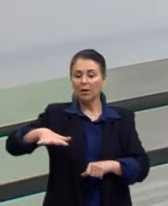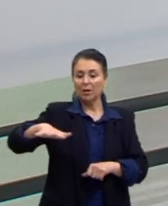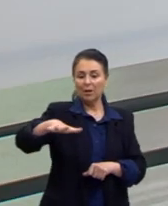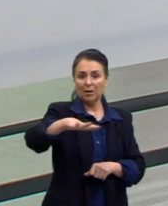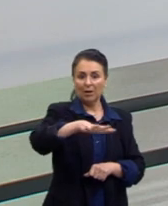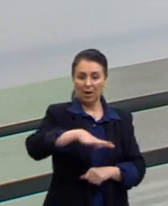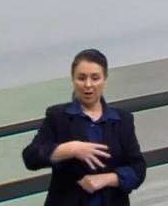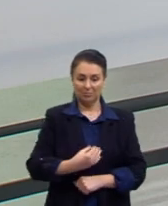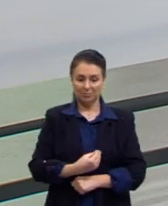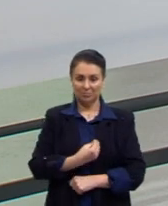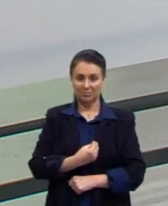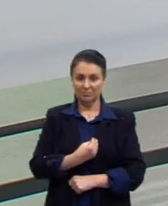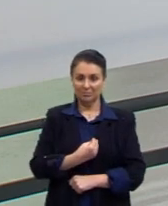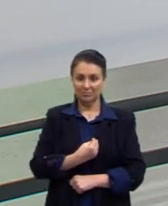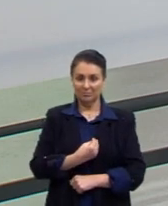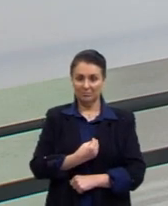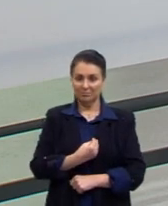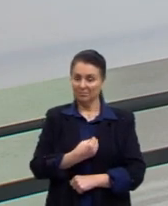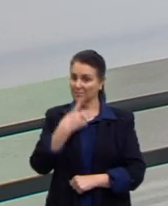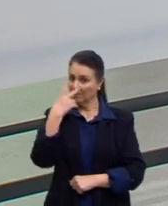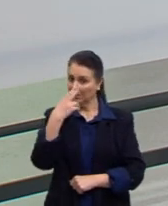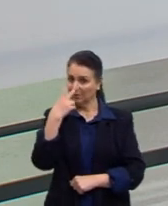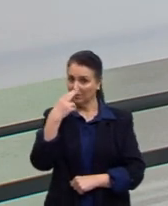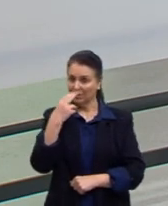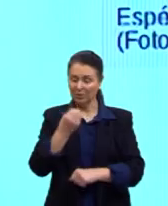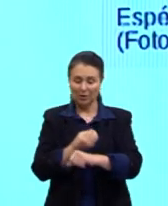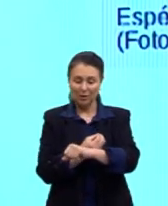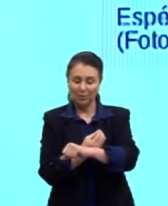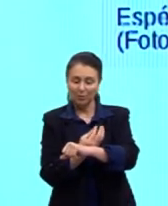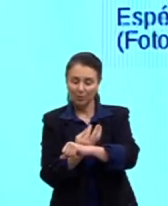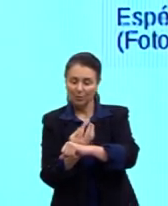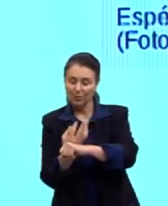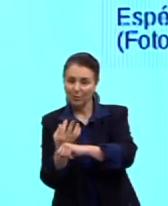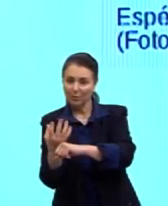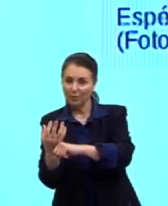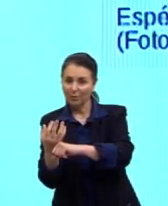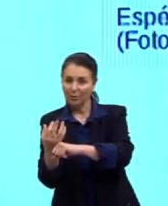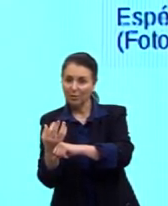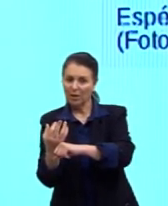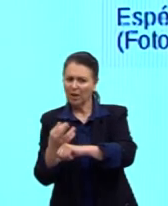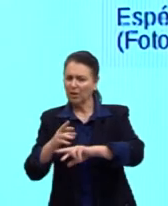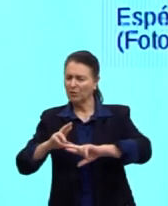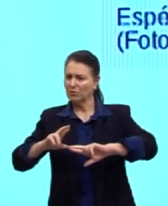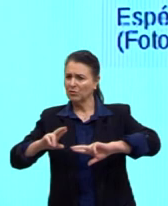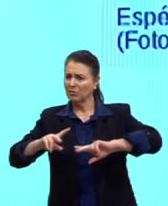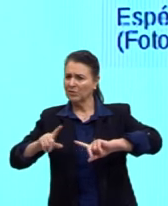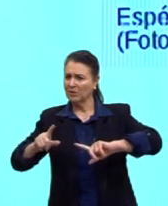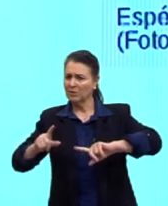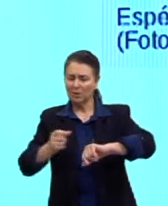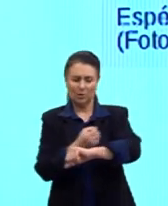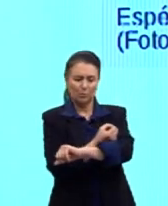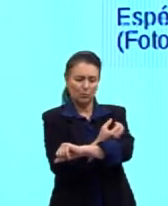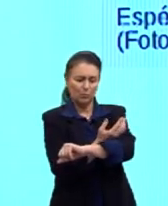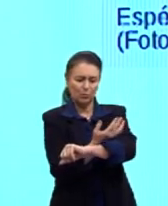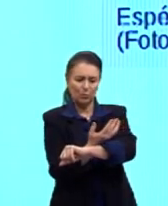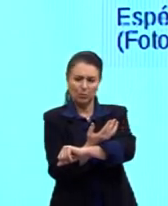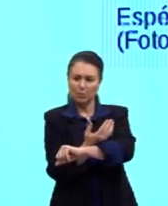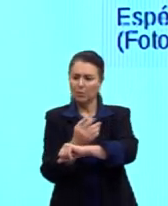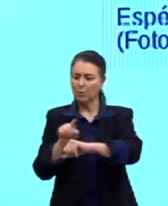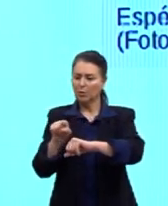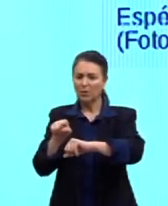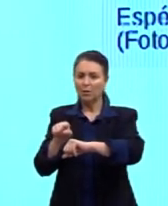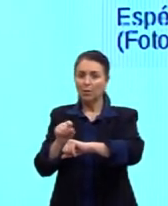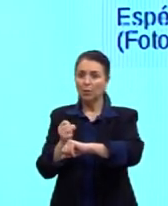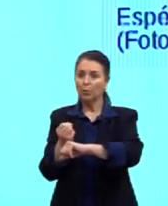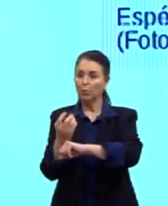a mesma área. Então, essa espécie de gramínea aqui, ó, ela se diferenciou. Por exemplo, houve a floração